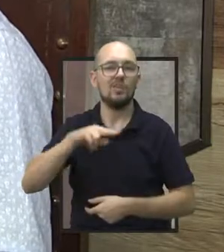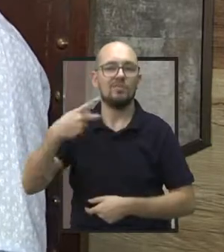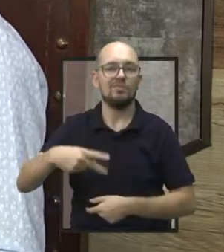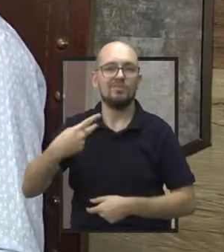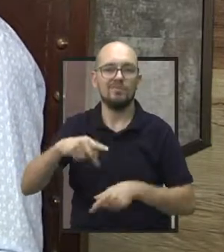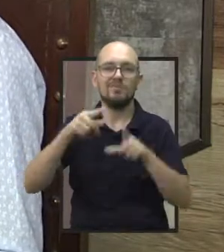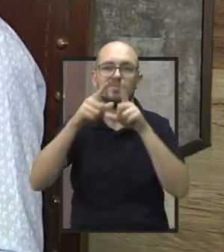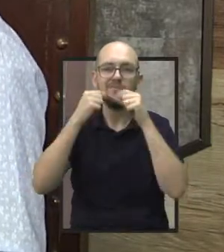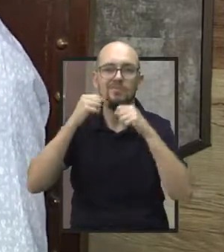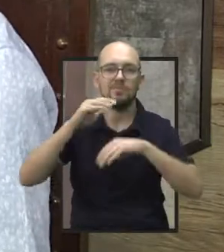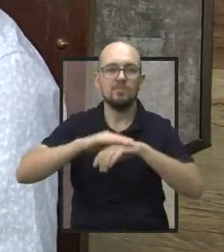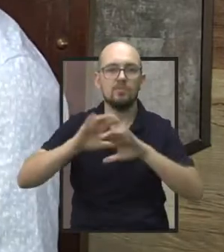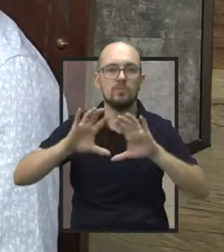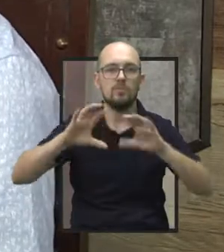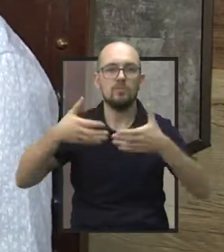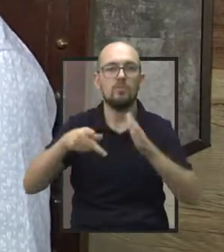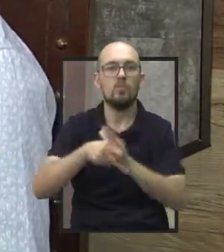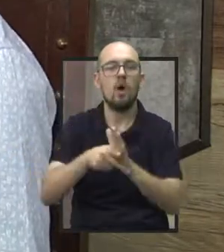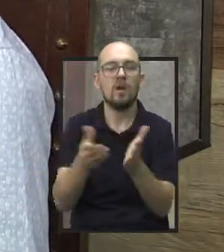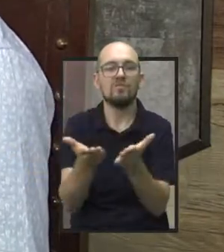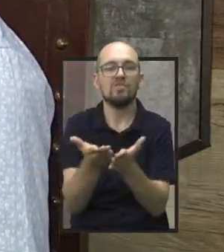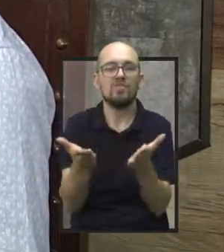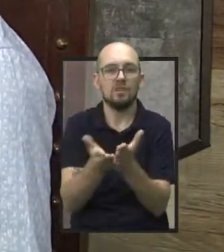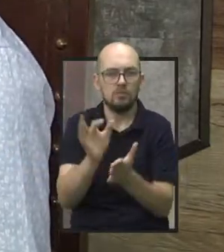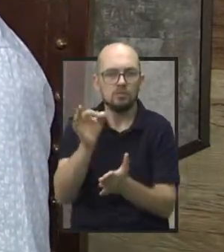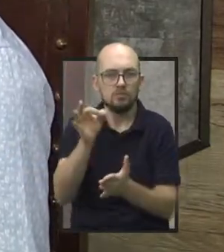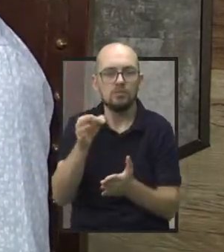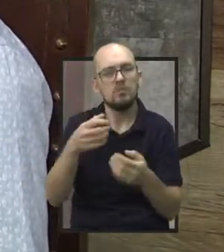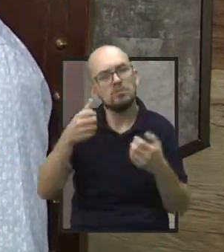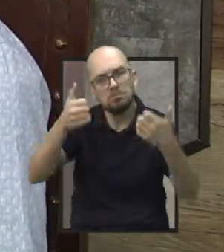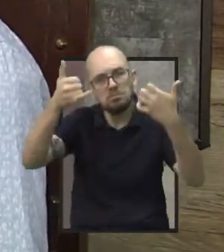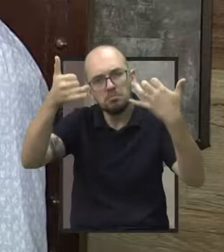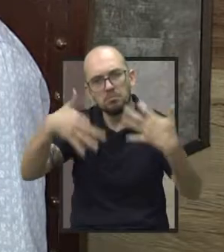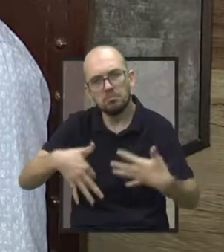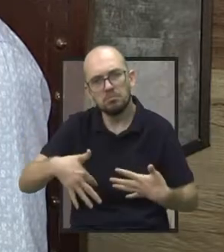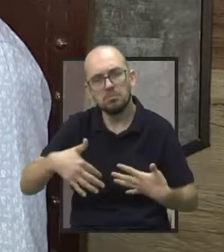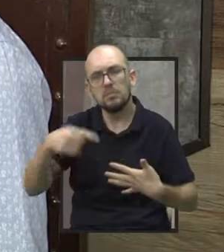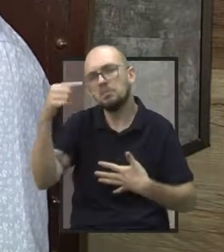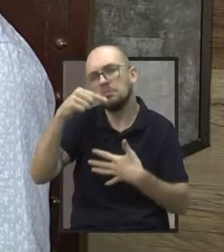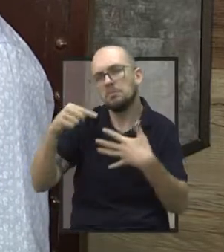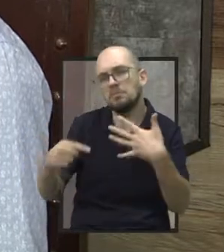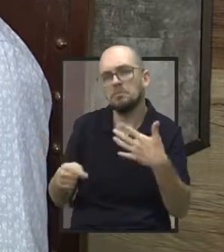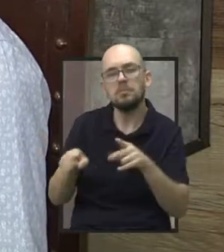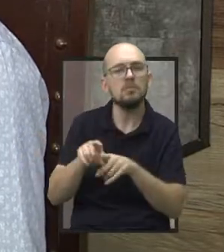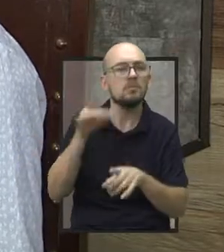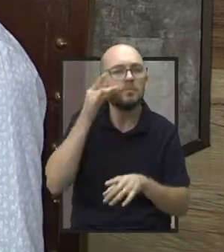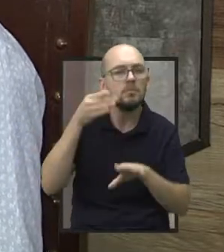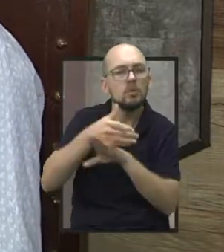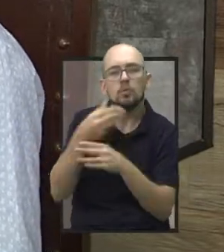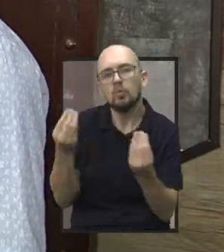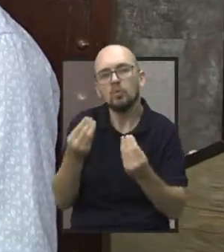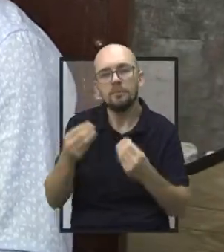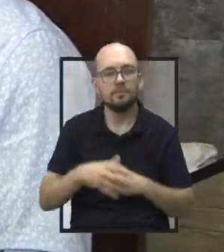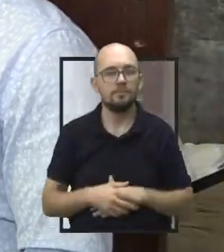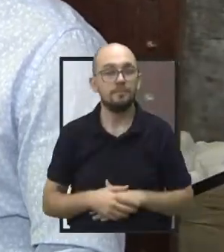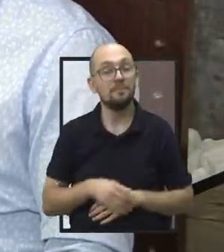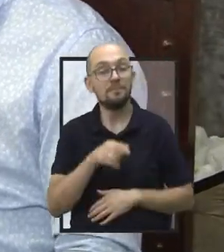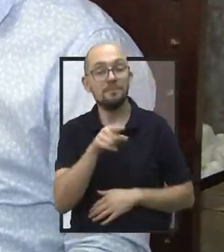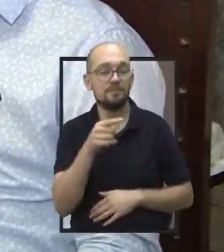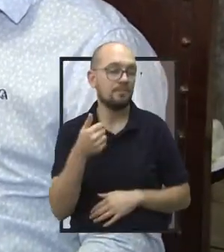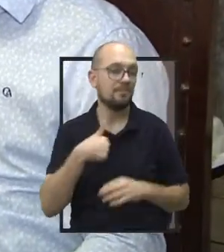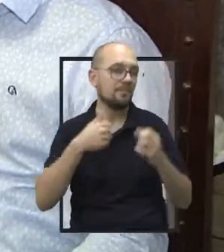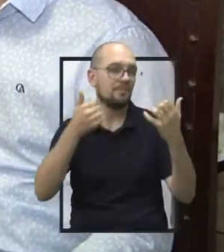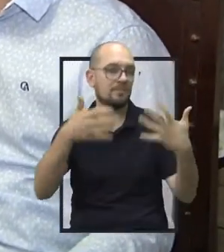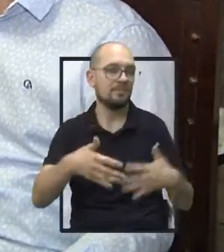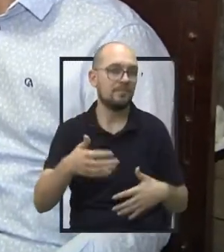realizados pela comunidade evangélica. Eu gostaria que o senhor falasse um pouquinho mais desses eventos e da sua participação neles. Na